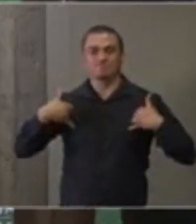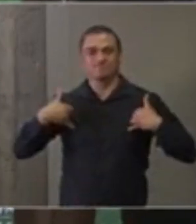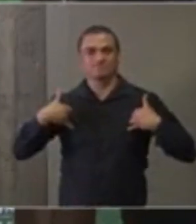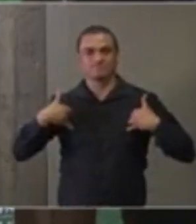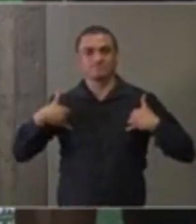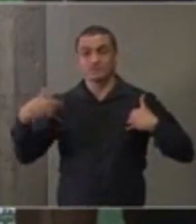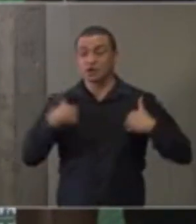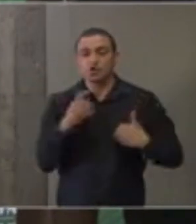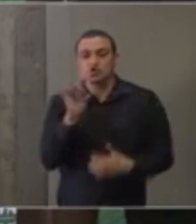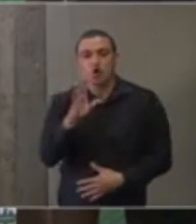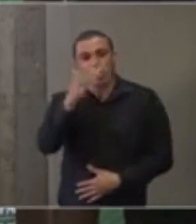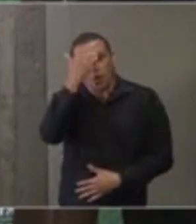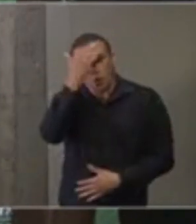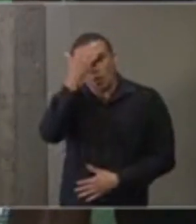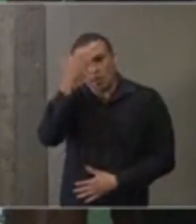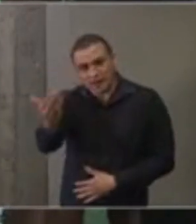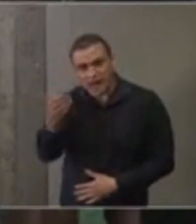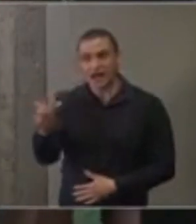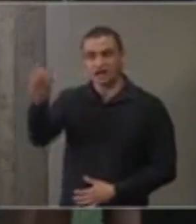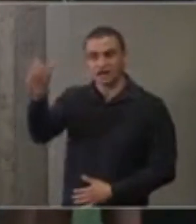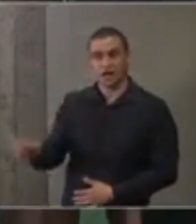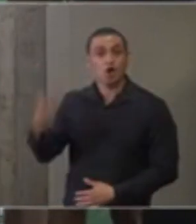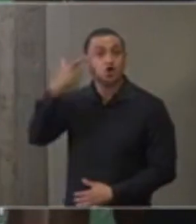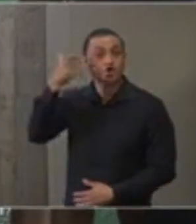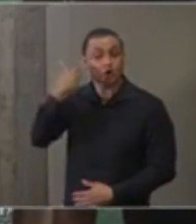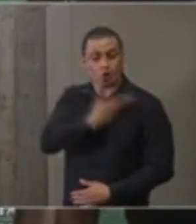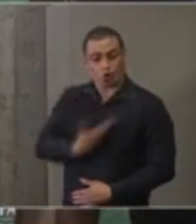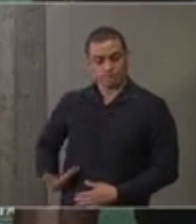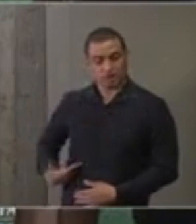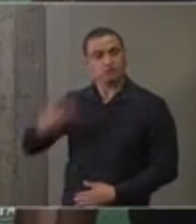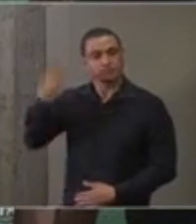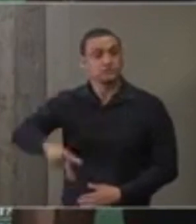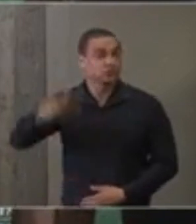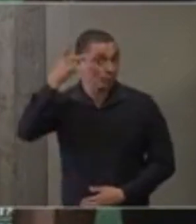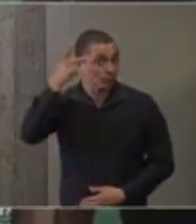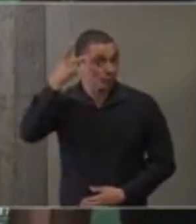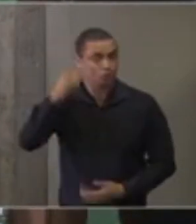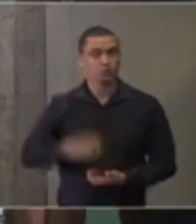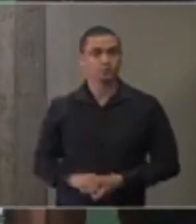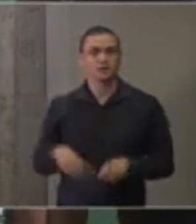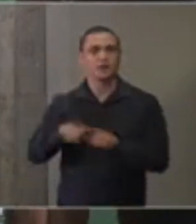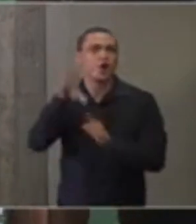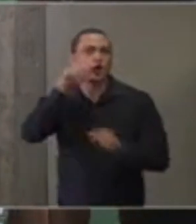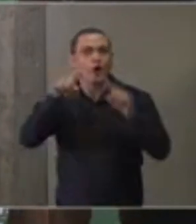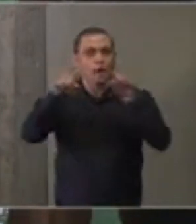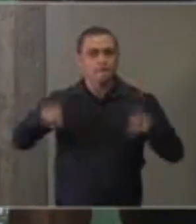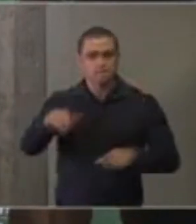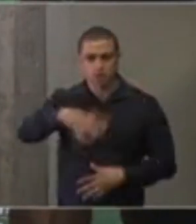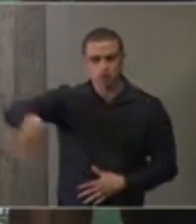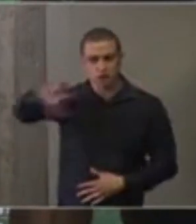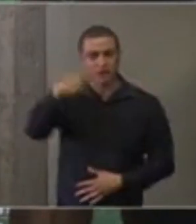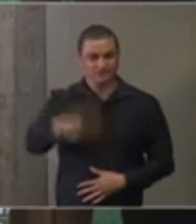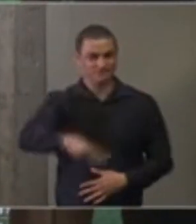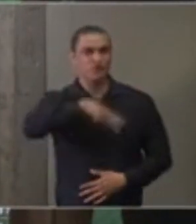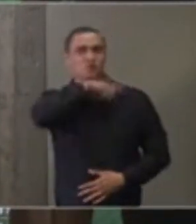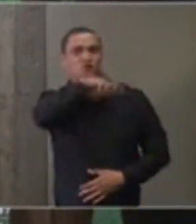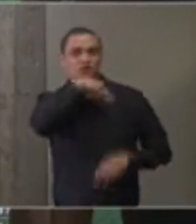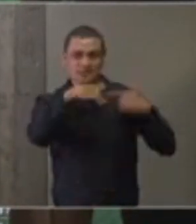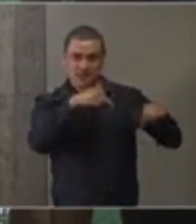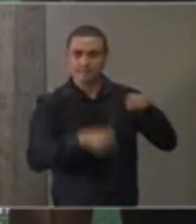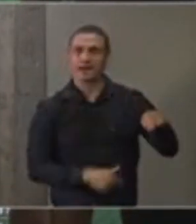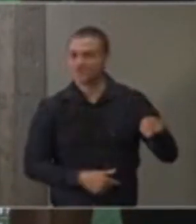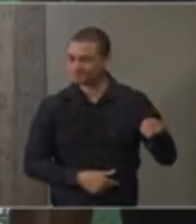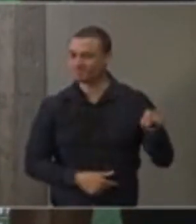Eu termino agradecendo ao governador, ao governo do Estado, aos funcionários do Butantan, que